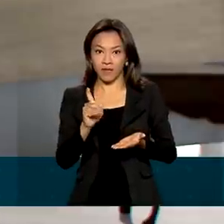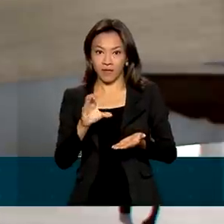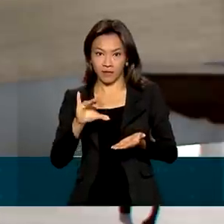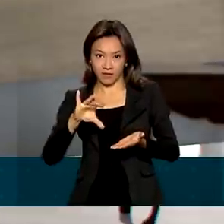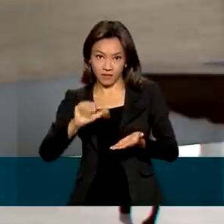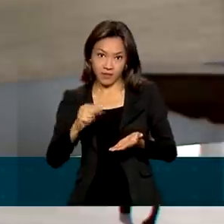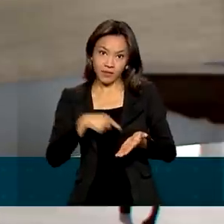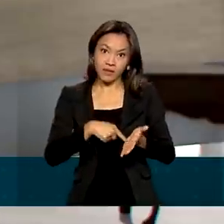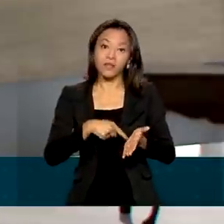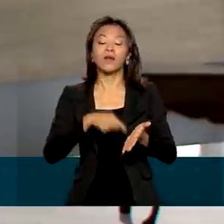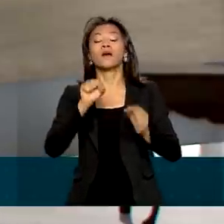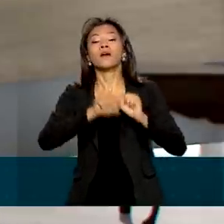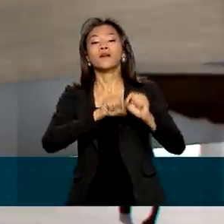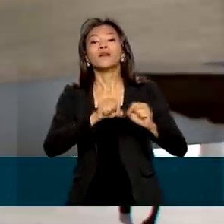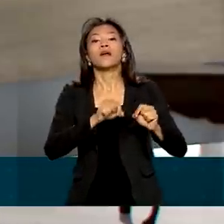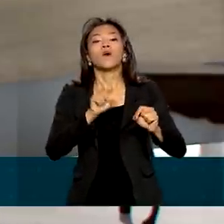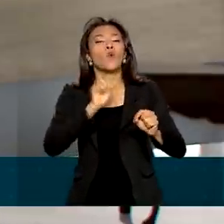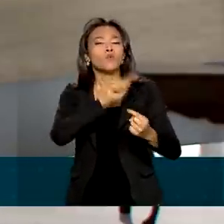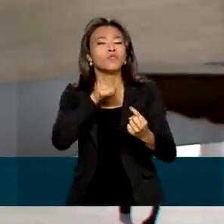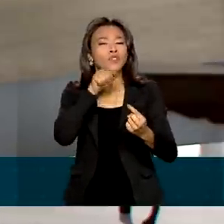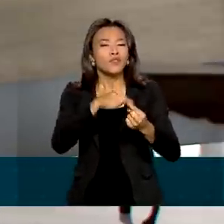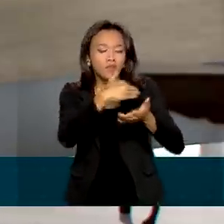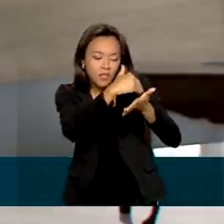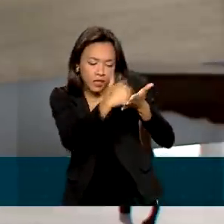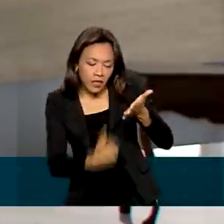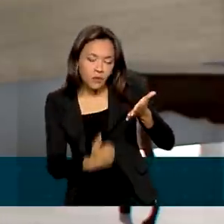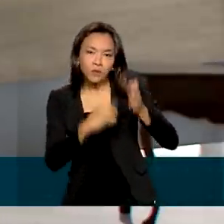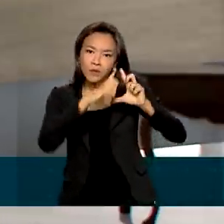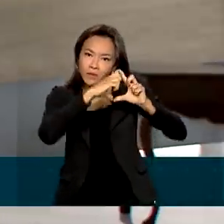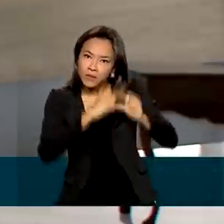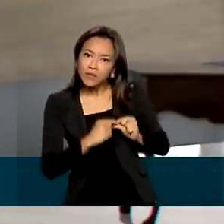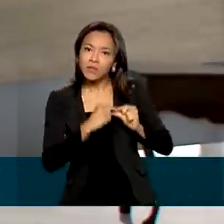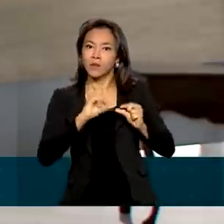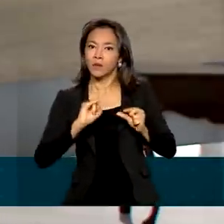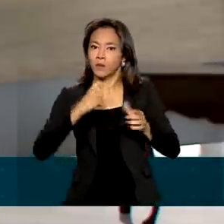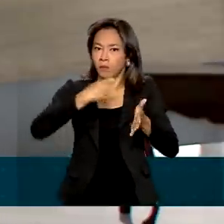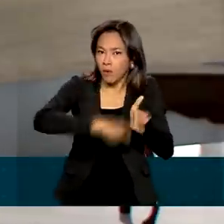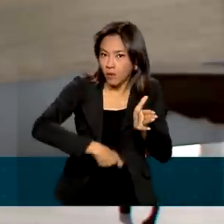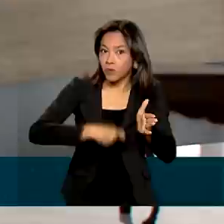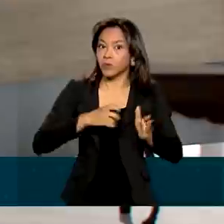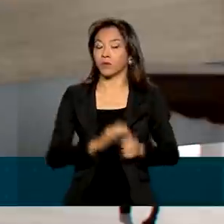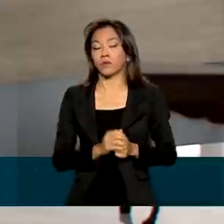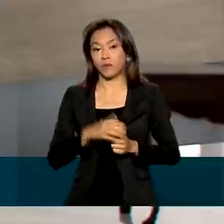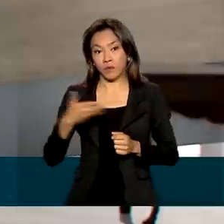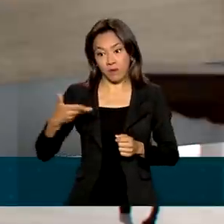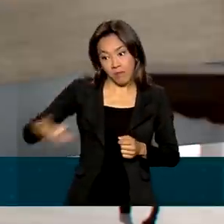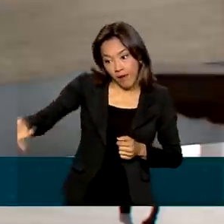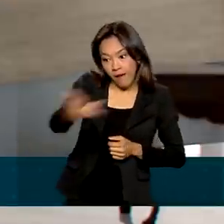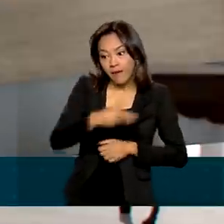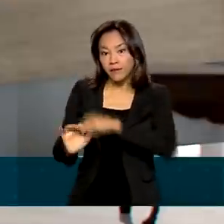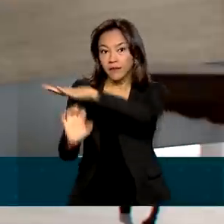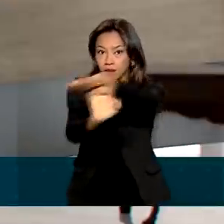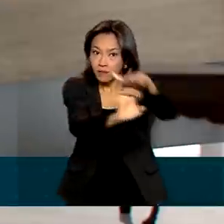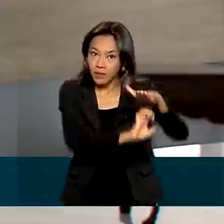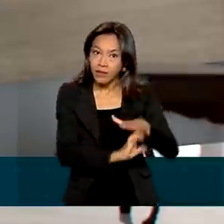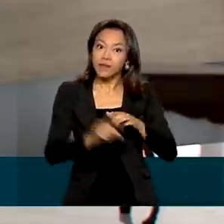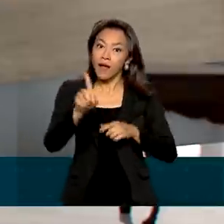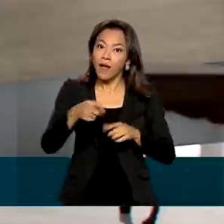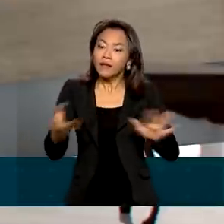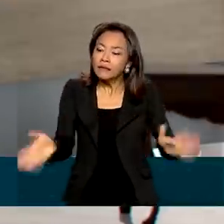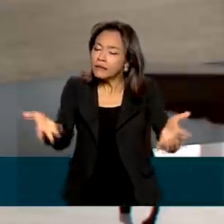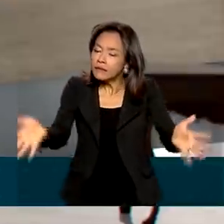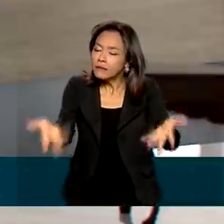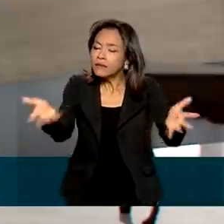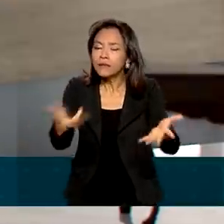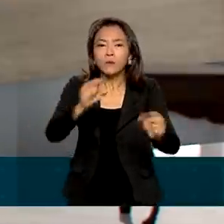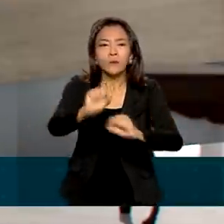base na receita bruta. O objetivo dessa redução de encargos fiscais para esses empregadores é incentivar a contratação